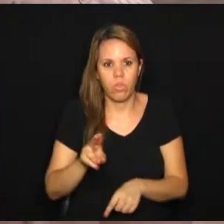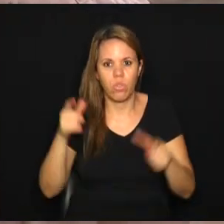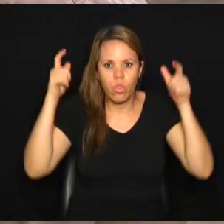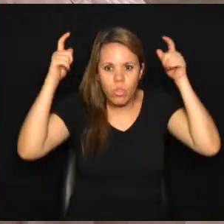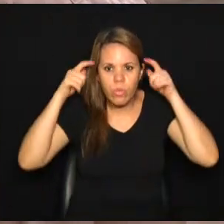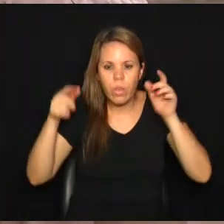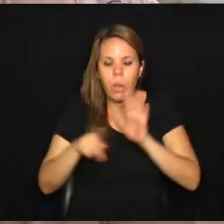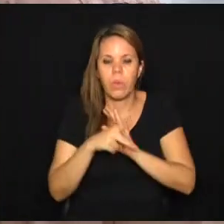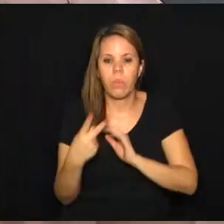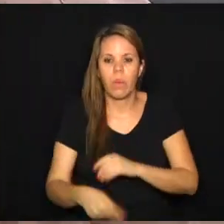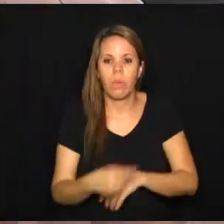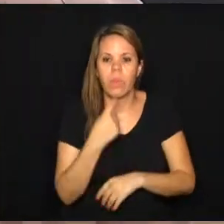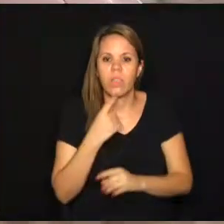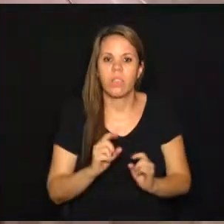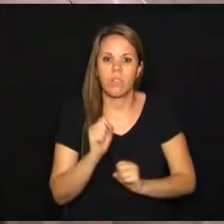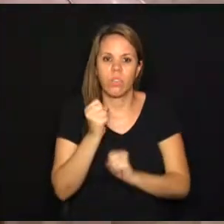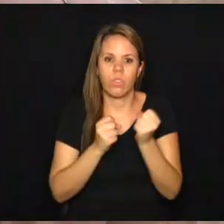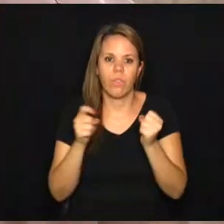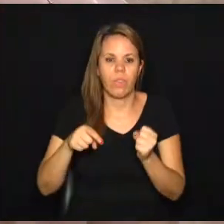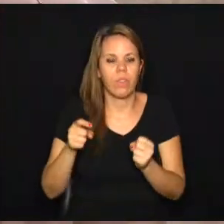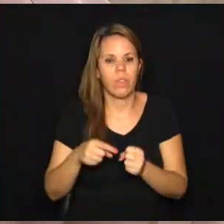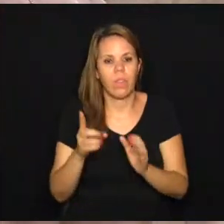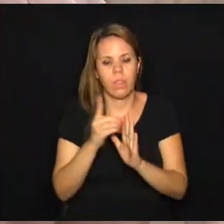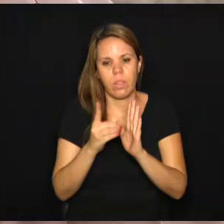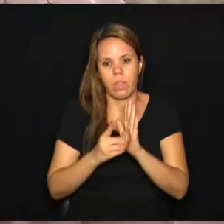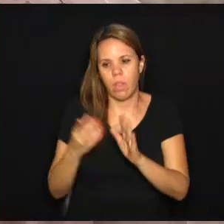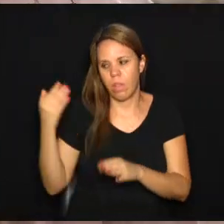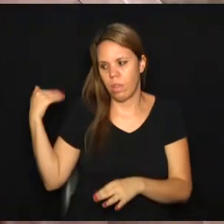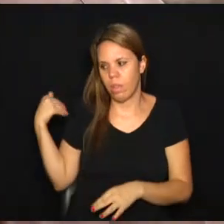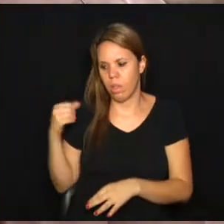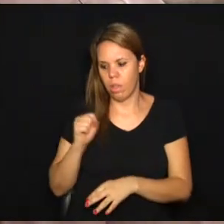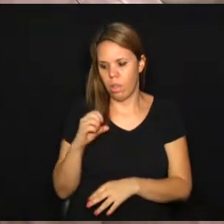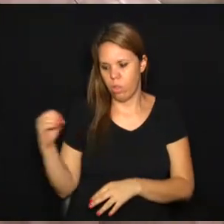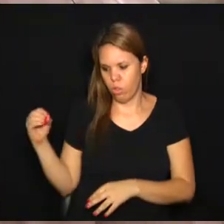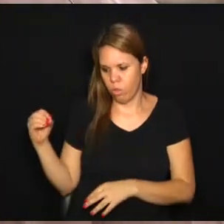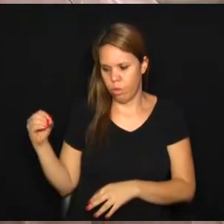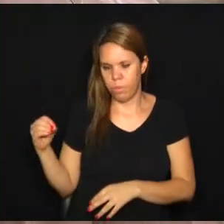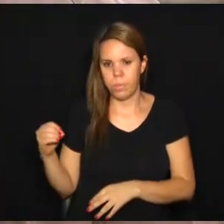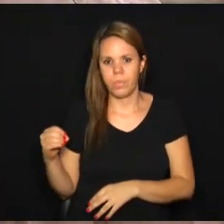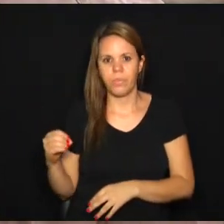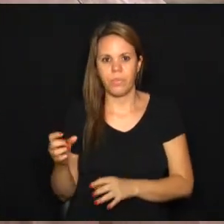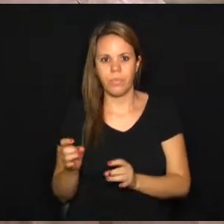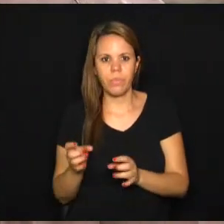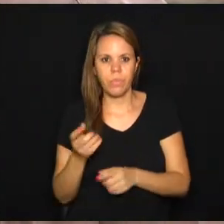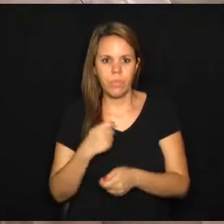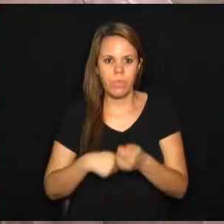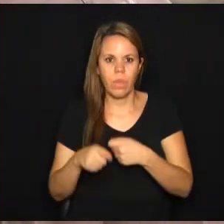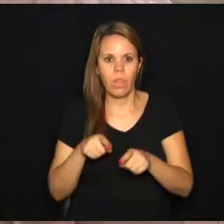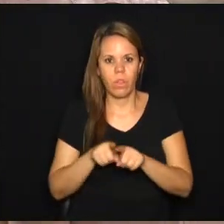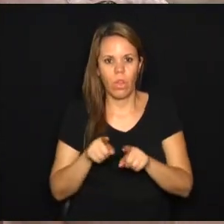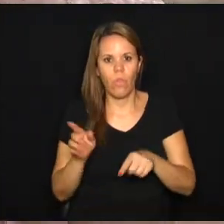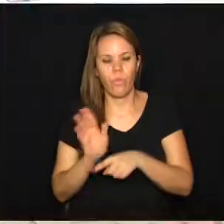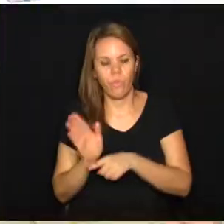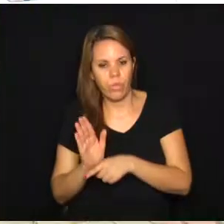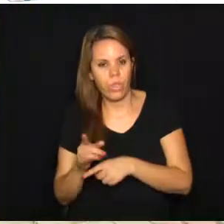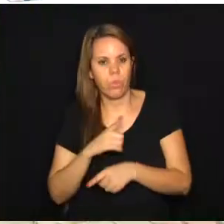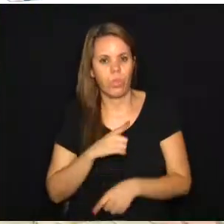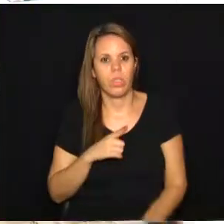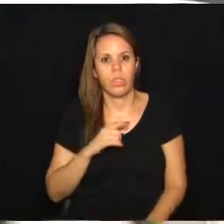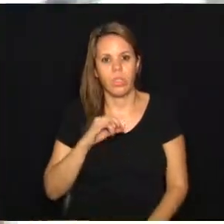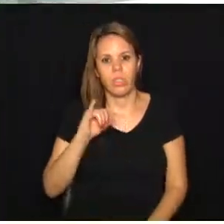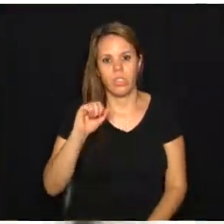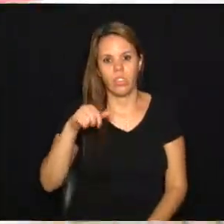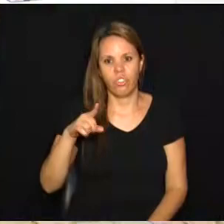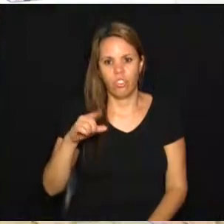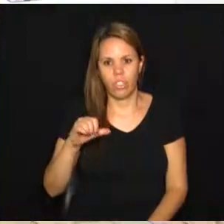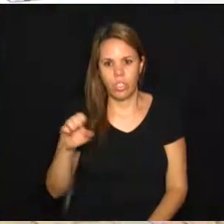da fábrica Cury. Verdade. Na década de 80, com a franquia do Indiana Jones, saiu o chapéu. E aí eles